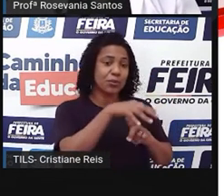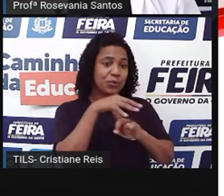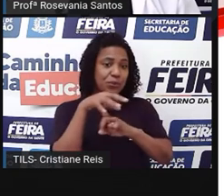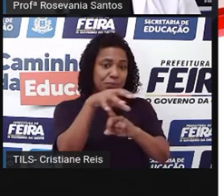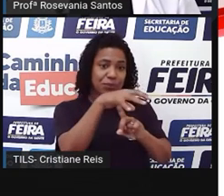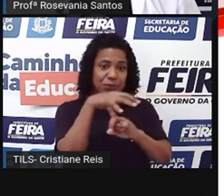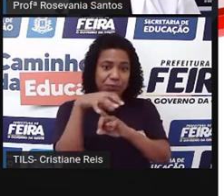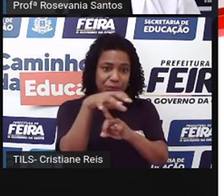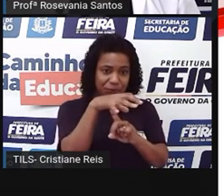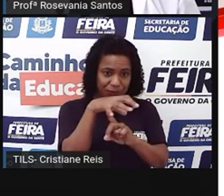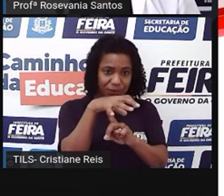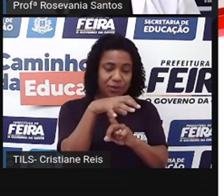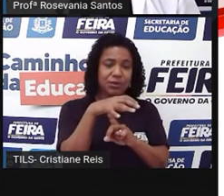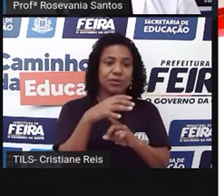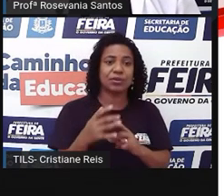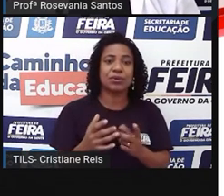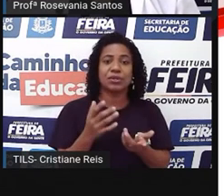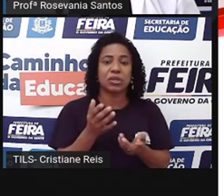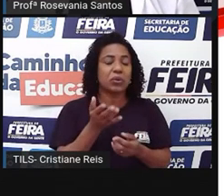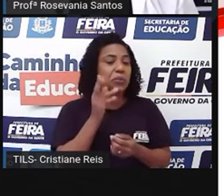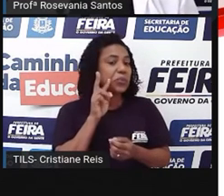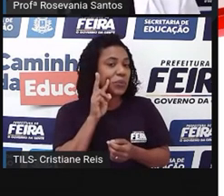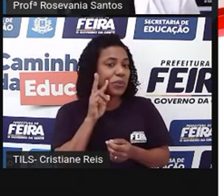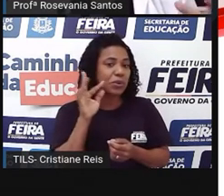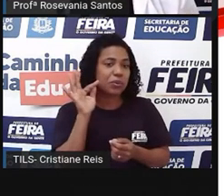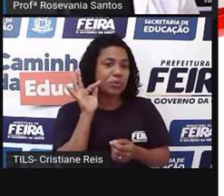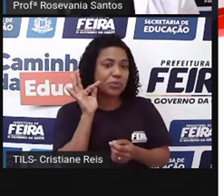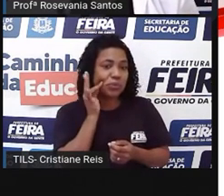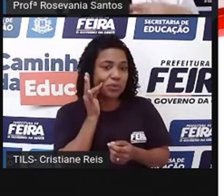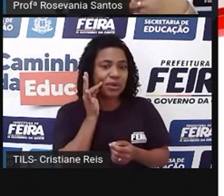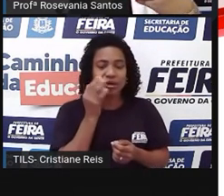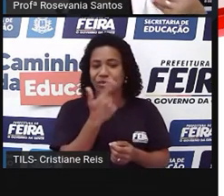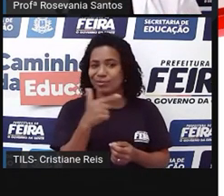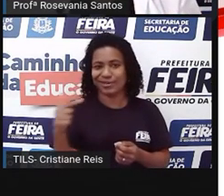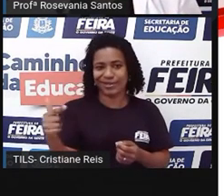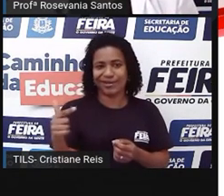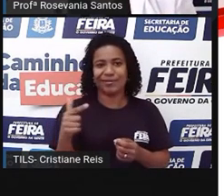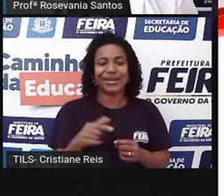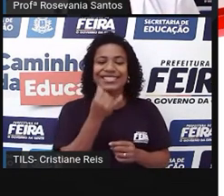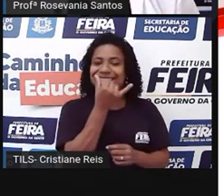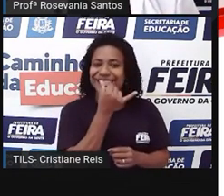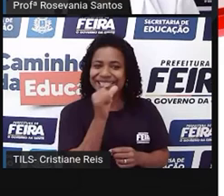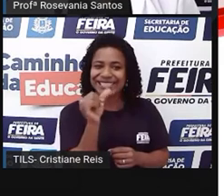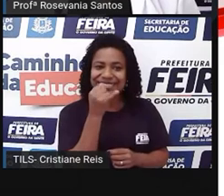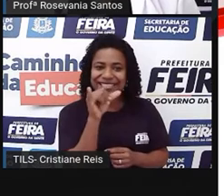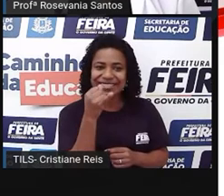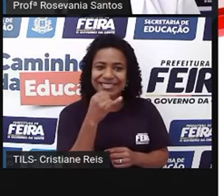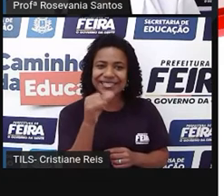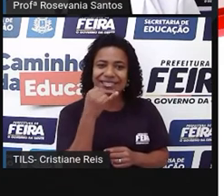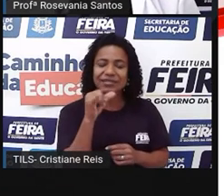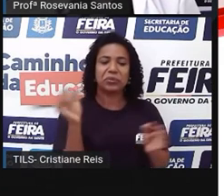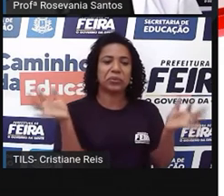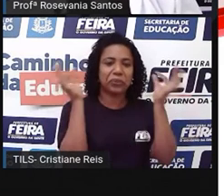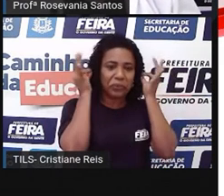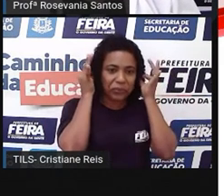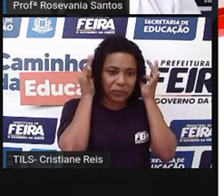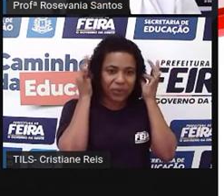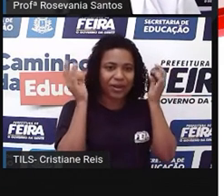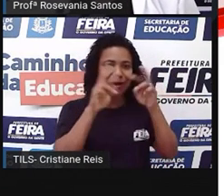Não é uma feira, né? De legumes e tal, mas é uma feira de diversos tipos de produtos